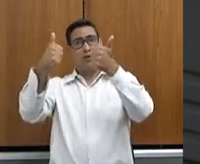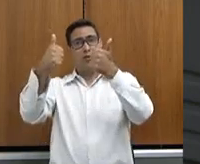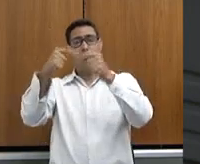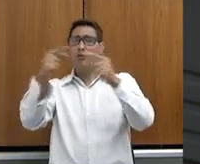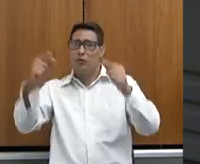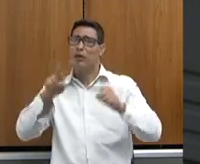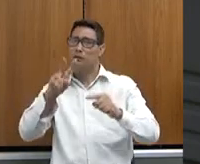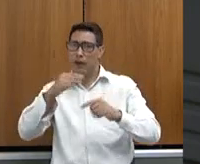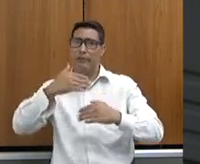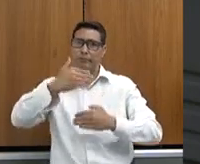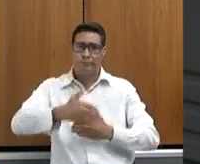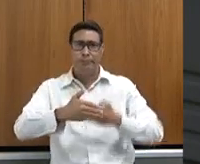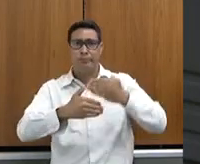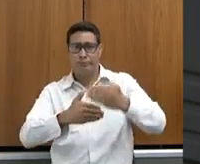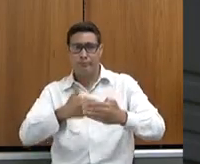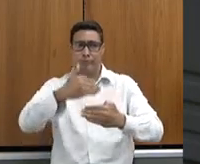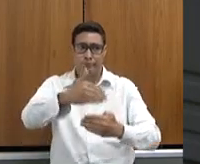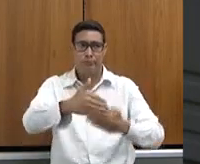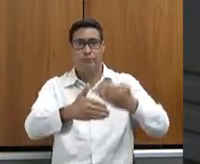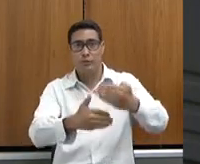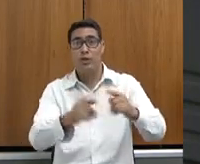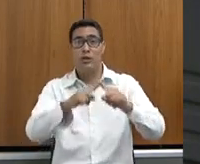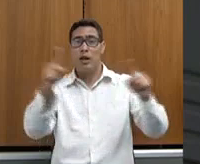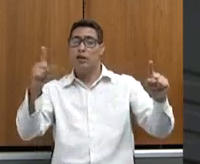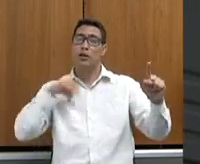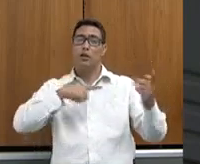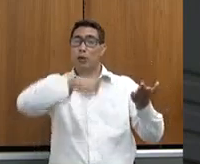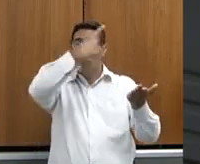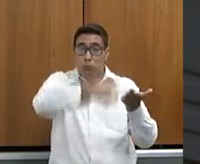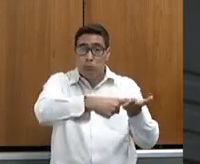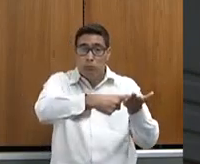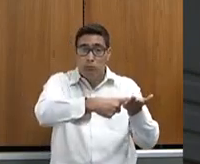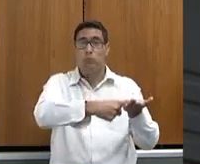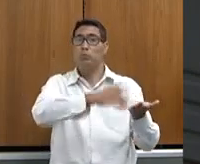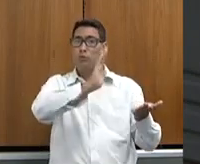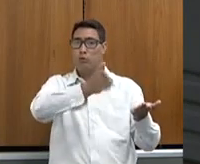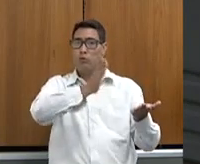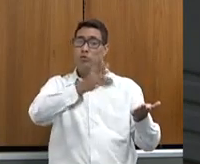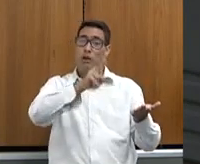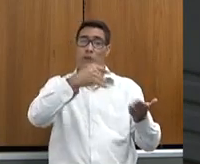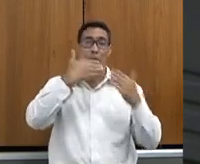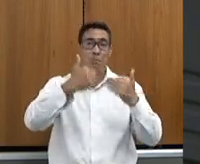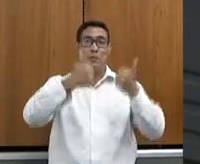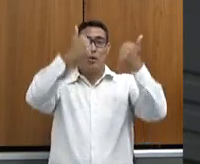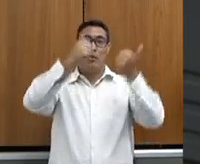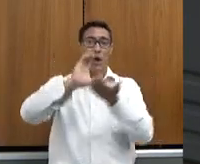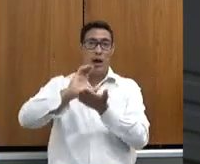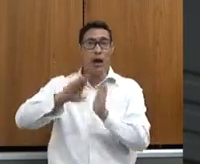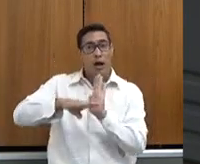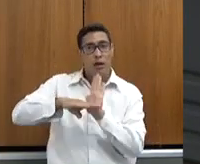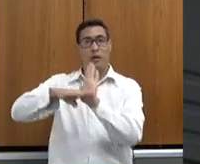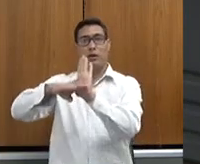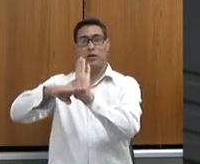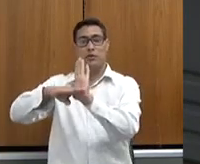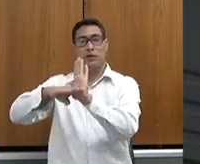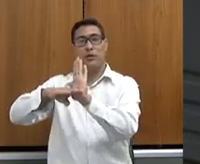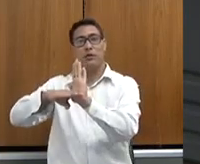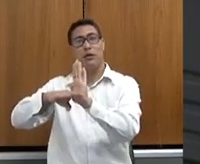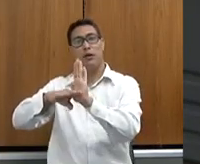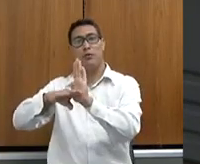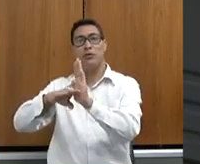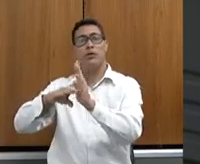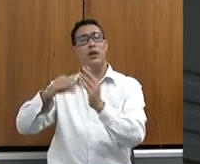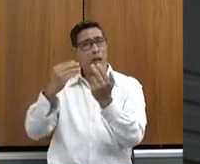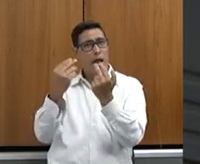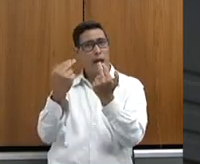temos um acordo feito já para a gente melhorar a questão da gratificação que o IMA tem comparado com gratificação do meio ambiente.